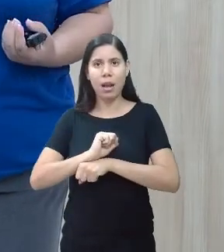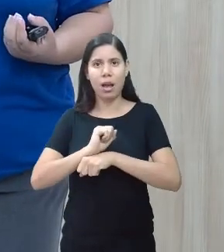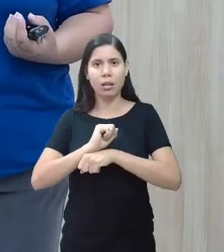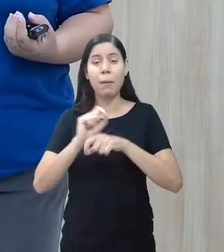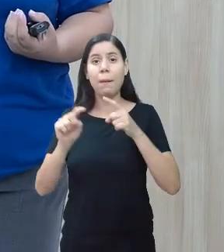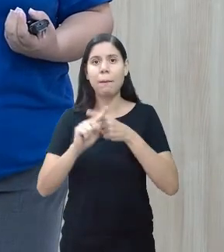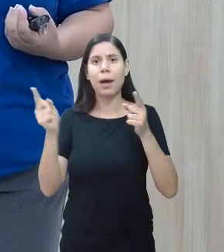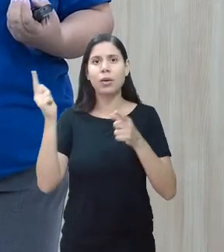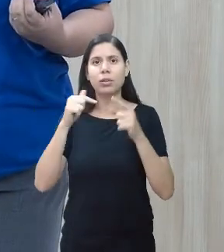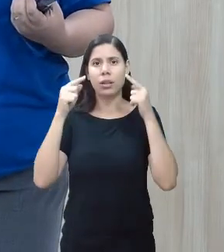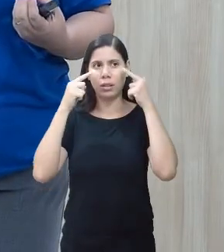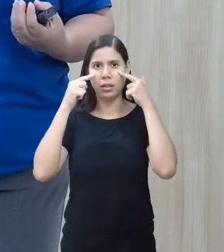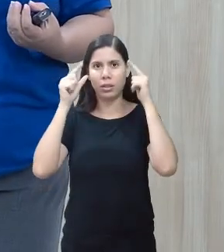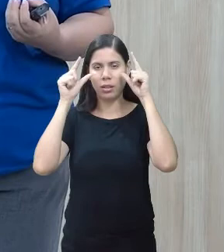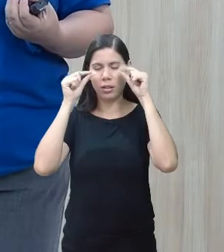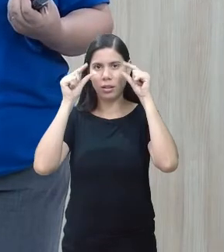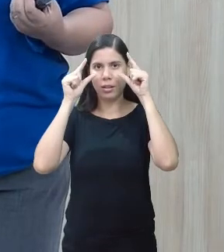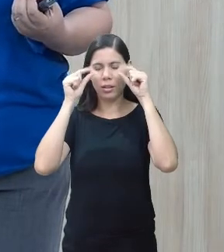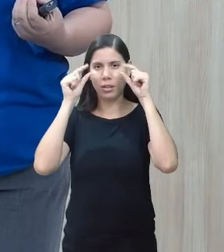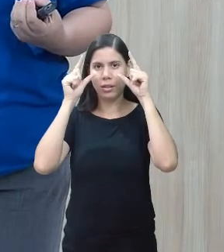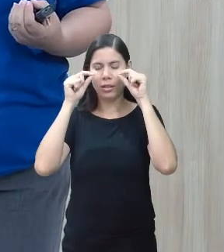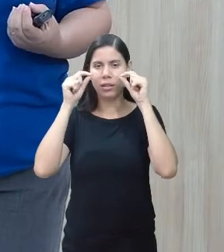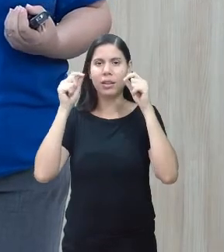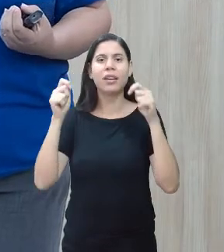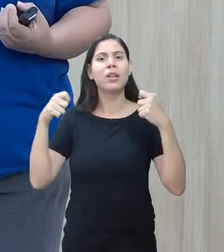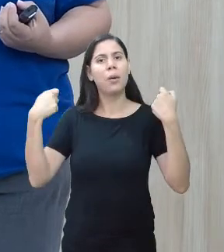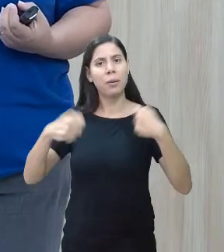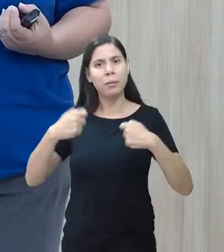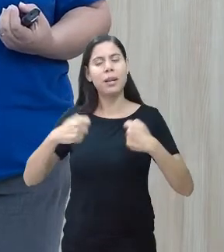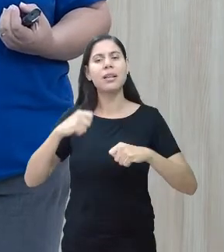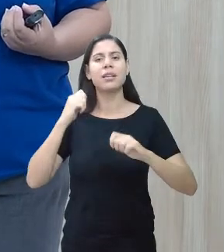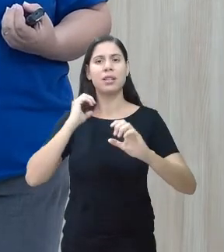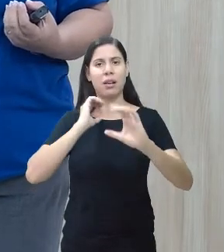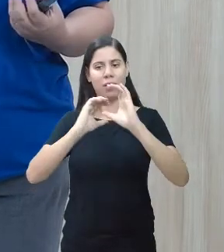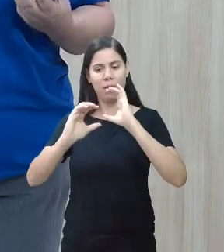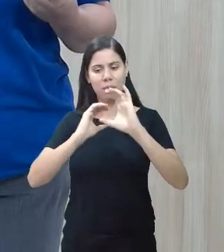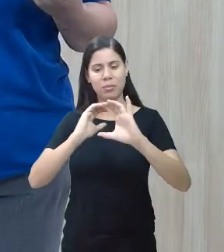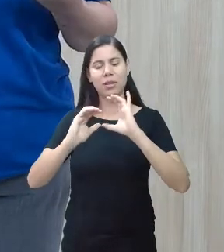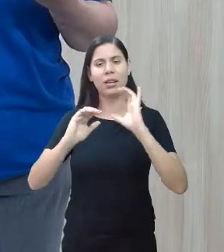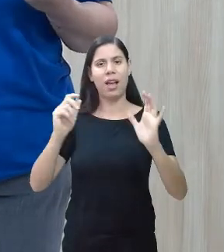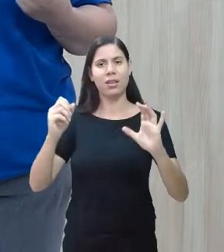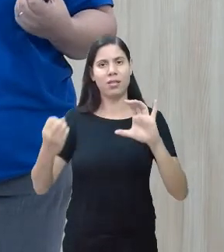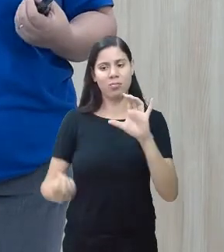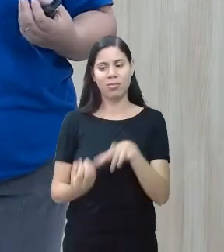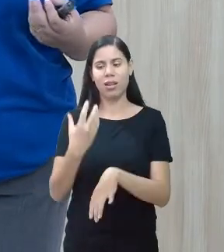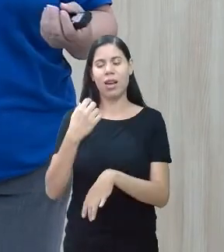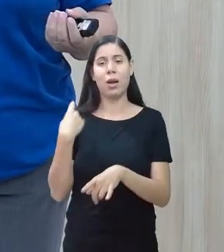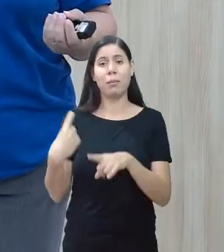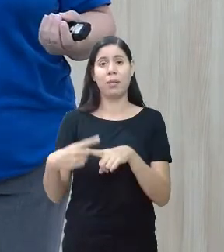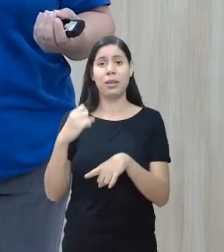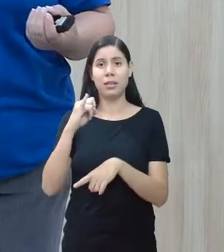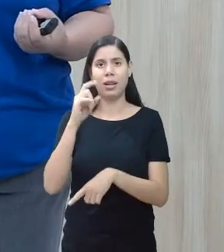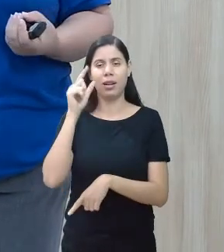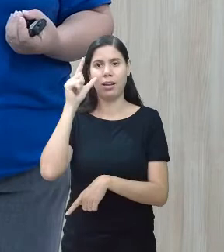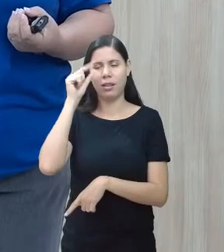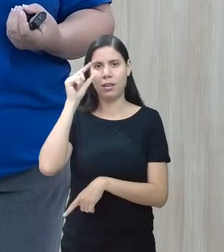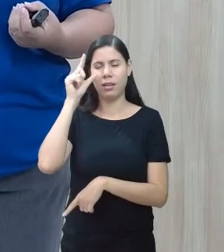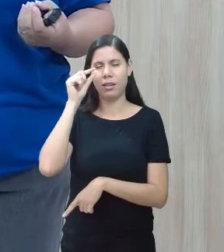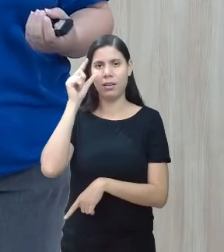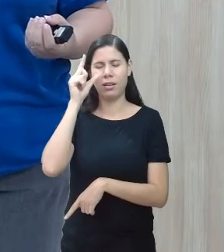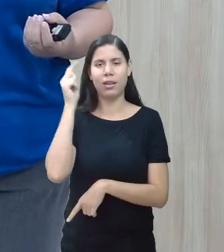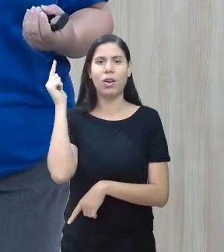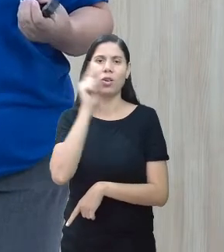piscar, então que seja criado essa comunicação alternativa, para que ele piscando, ele consiga dizer